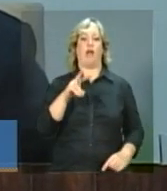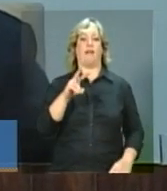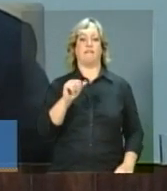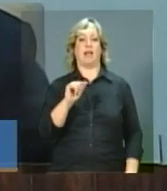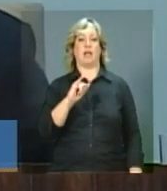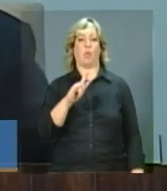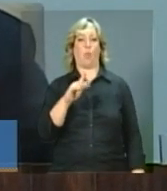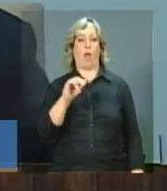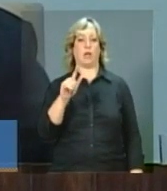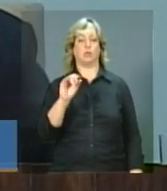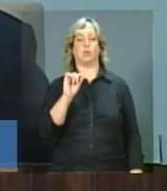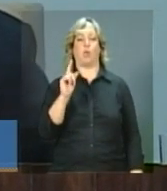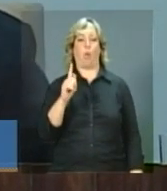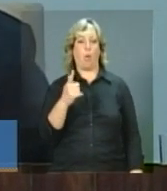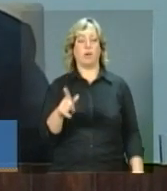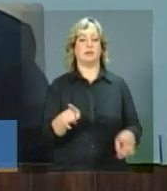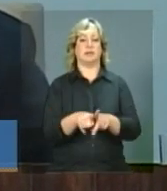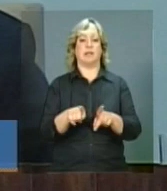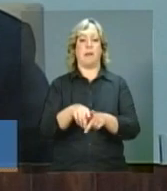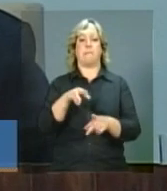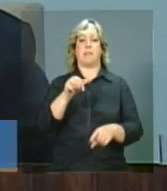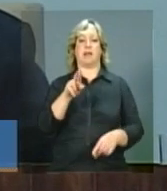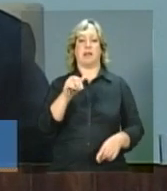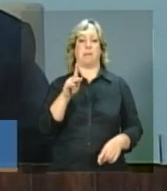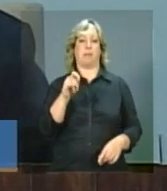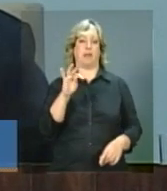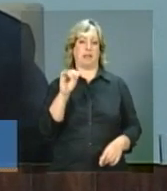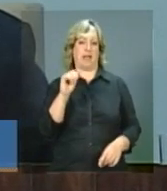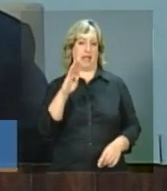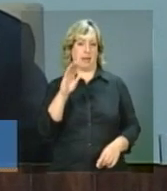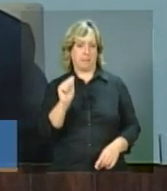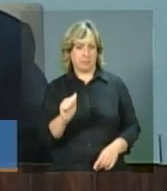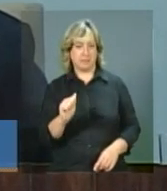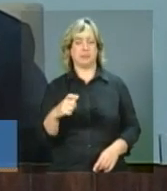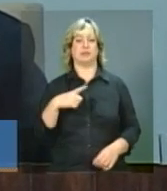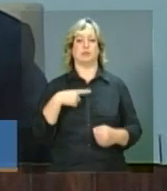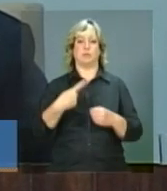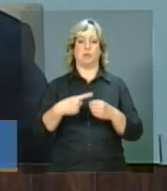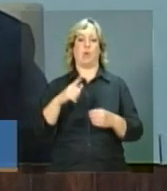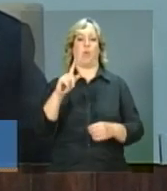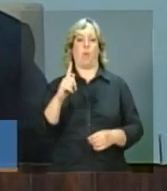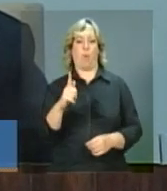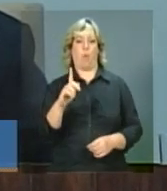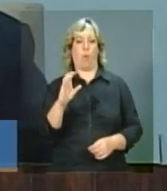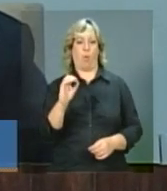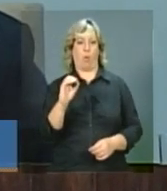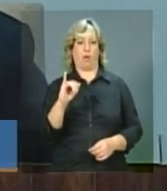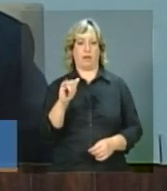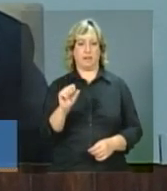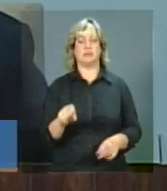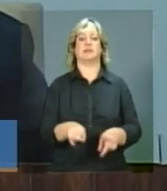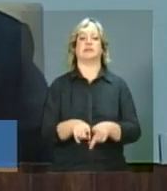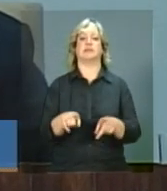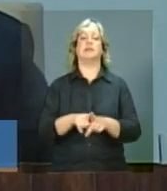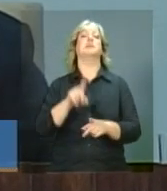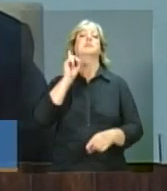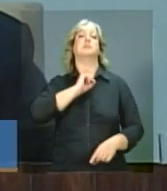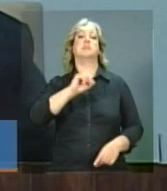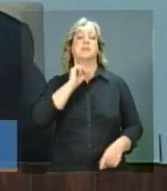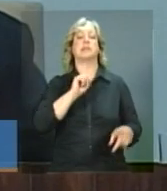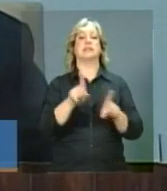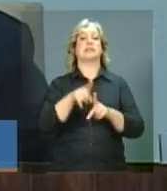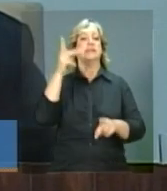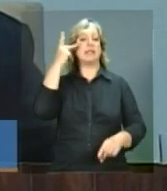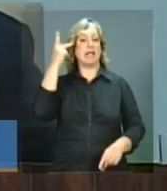Agudo, Rio Grande do Sul, Maripotaba, Goiás, Augusto de Lima, Minas Gerais, Itatiba,